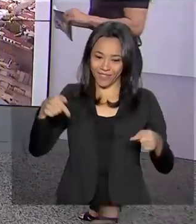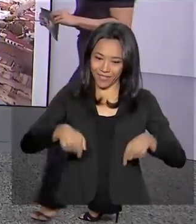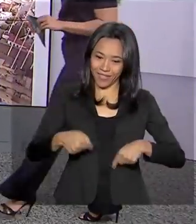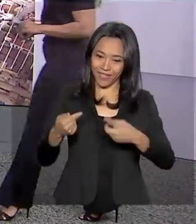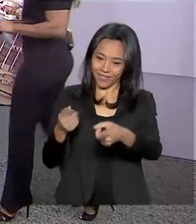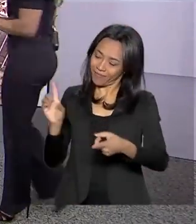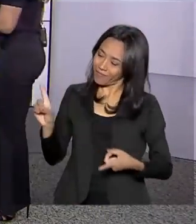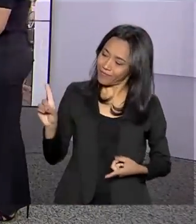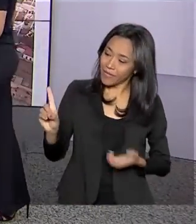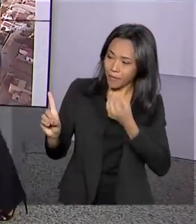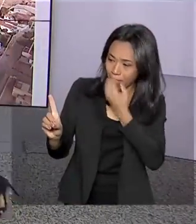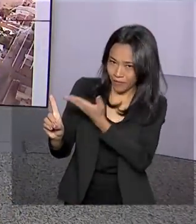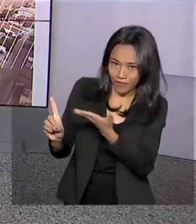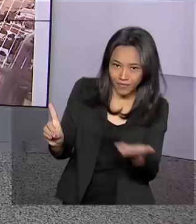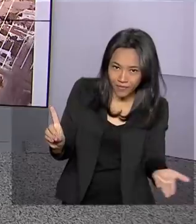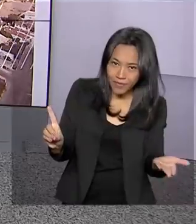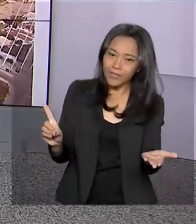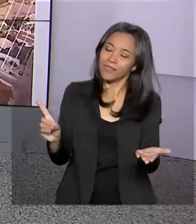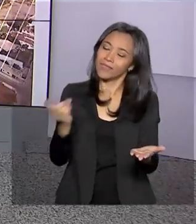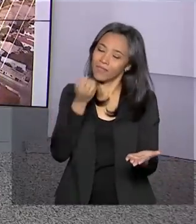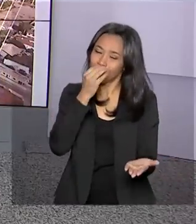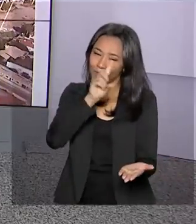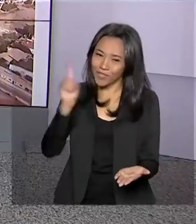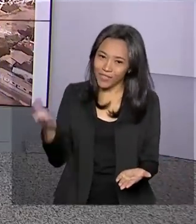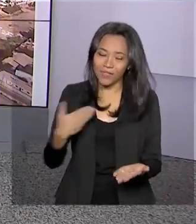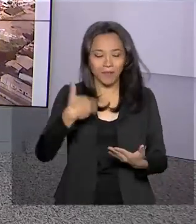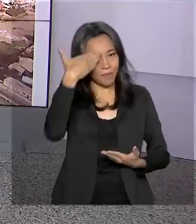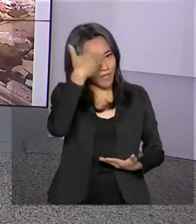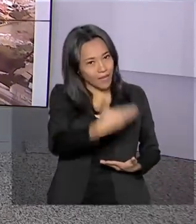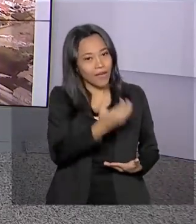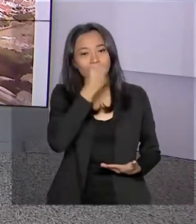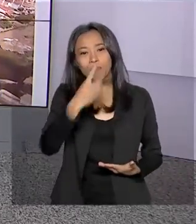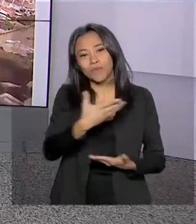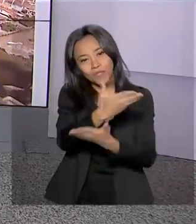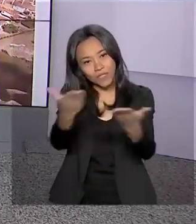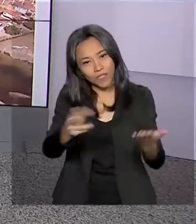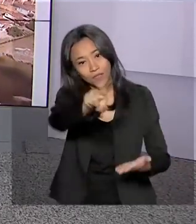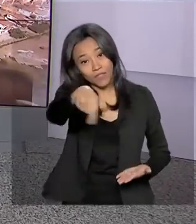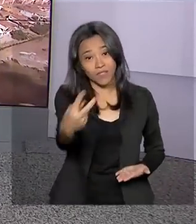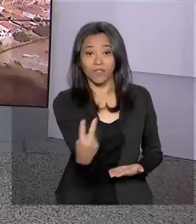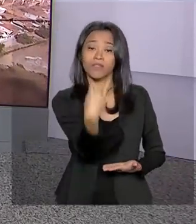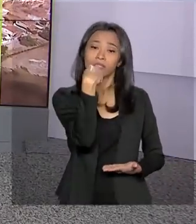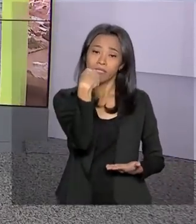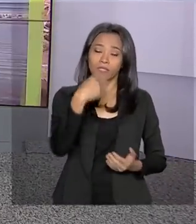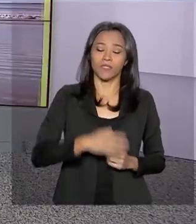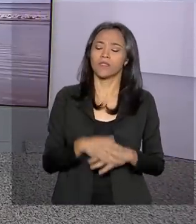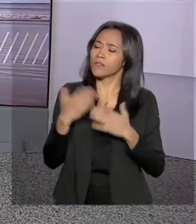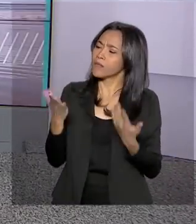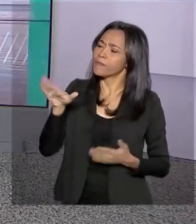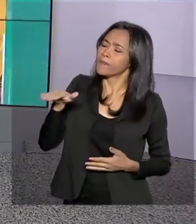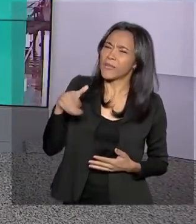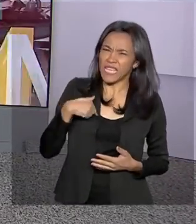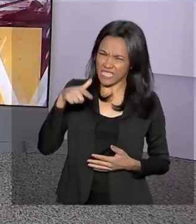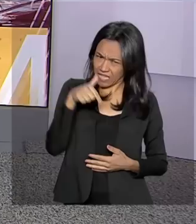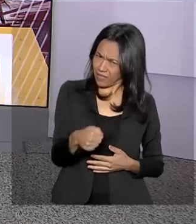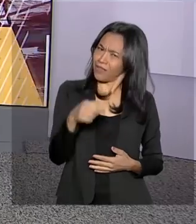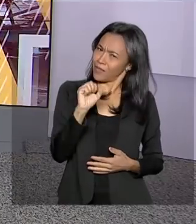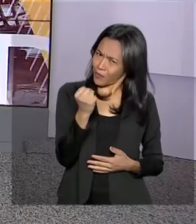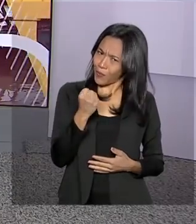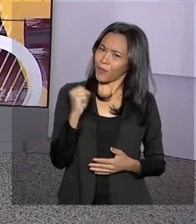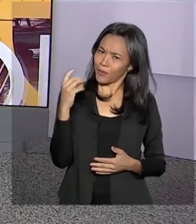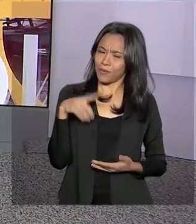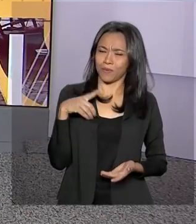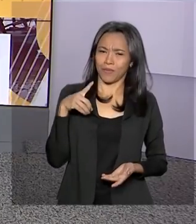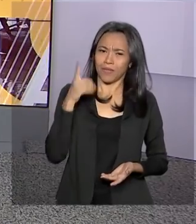com a gente. Seja bem-vinda, Selma. Muito bom dia para você. Obrigada, Carla. Bom dia a você e bom dia também para quem nos assiste. Então, Selma, são 78 deputados